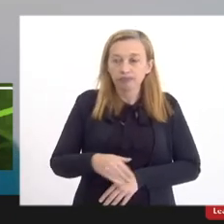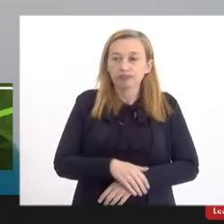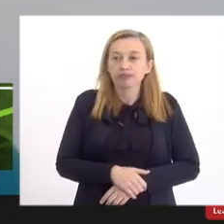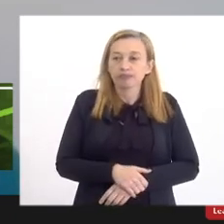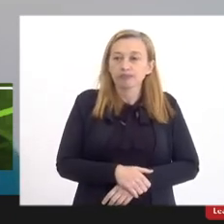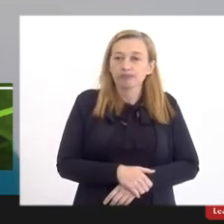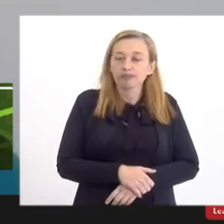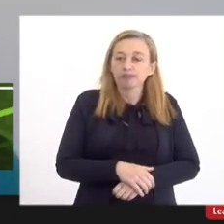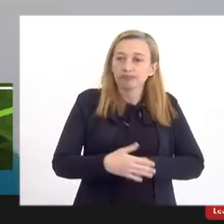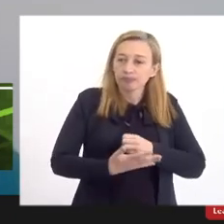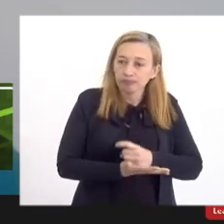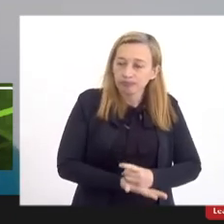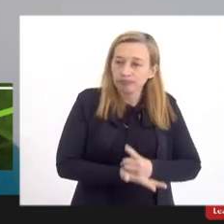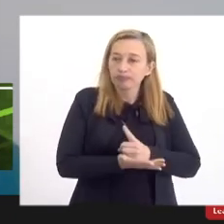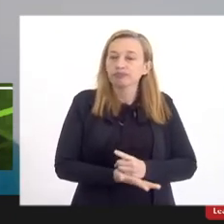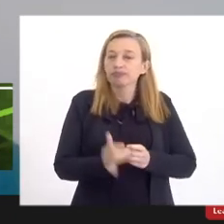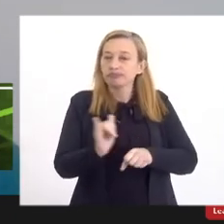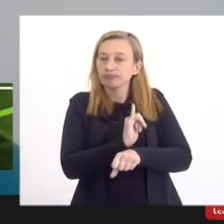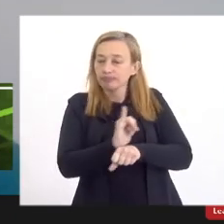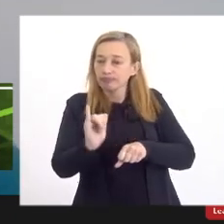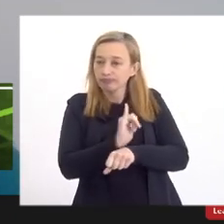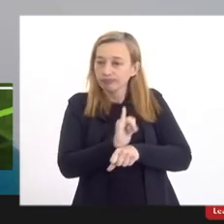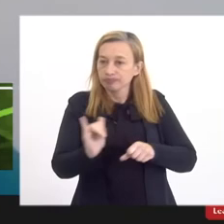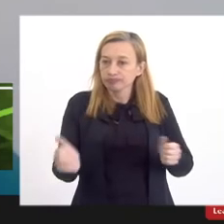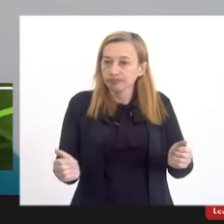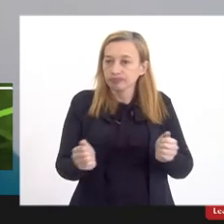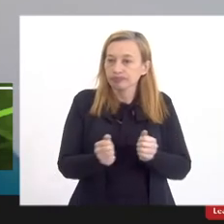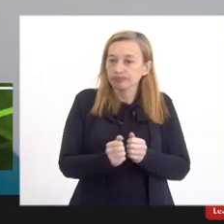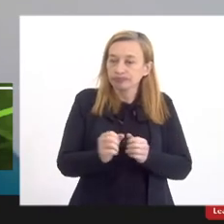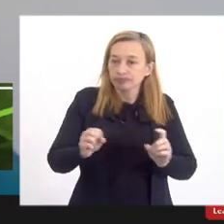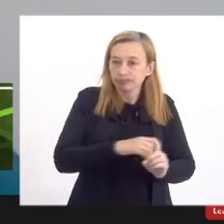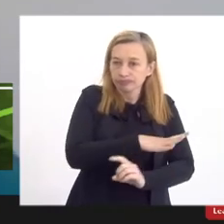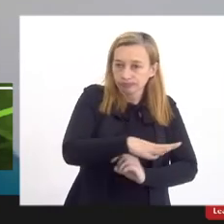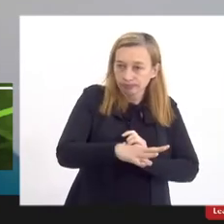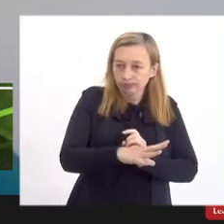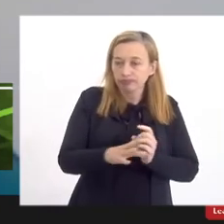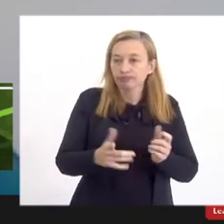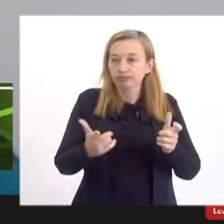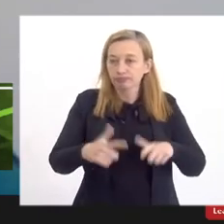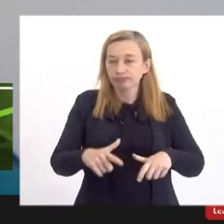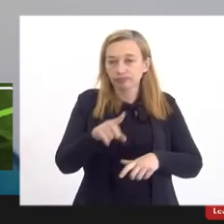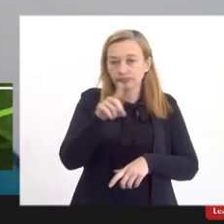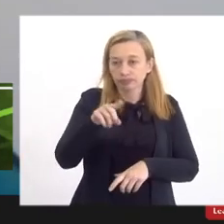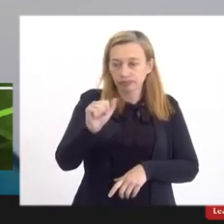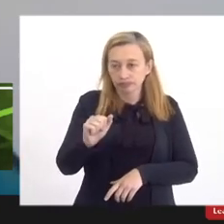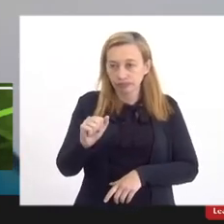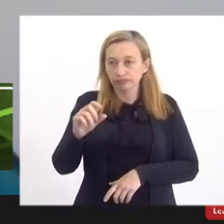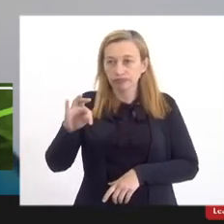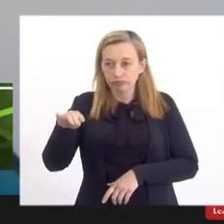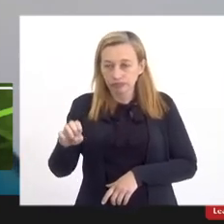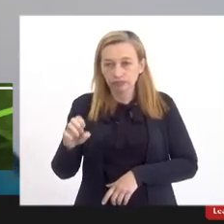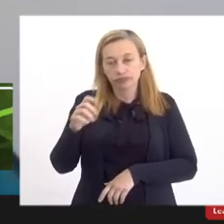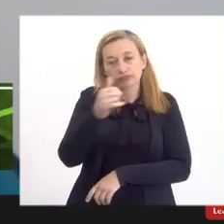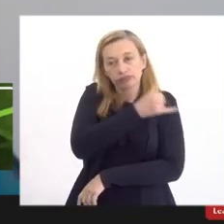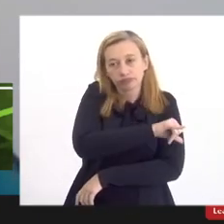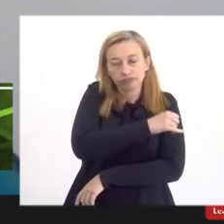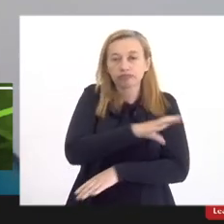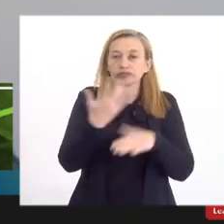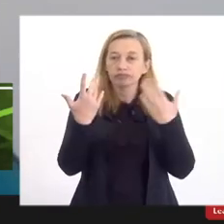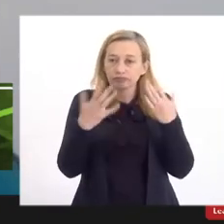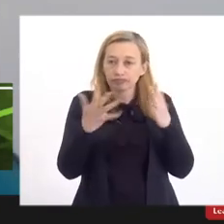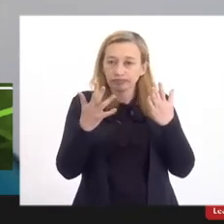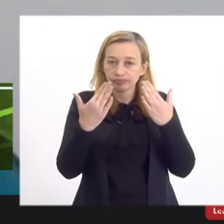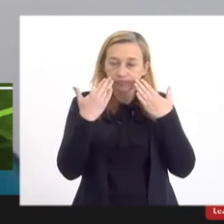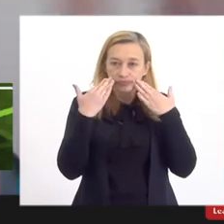consistência e articulação com a sociedade com o território da zona oeste do Rio de Janeiro então parabéns pela